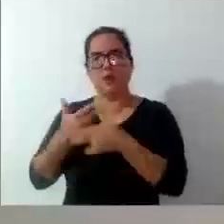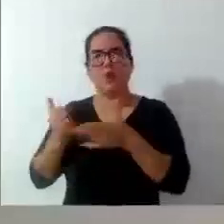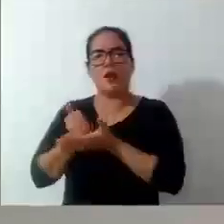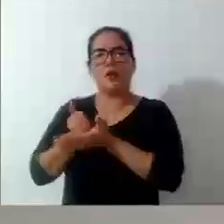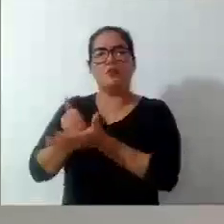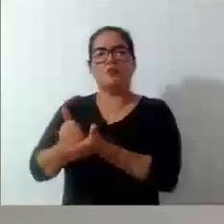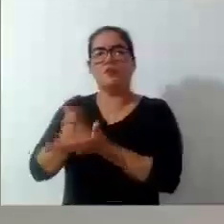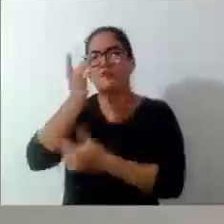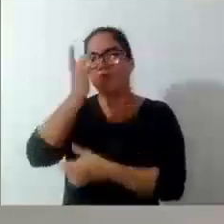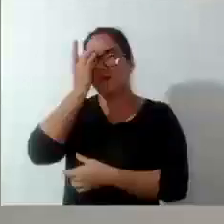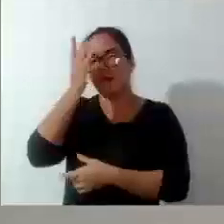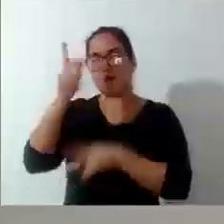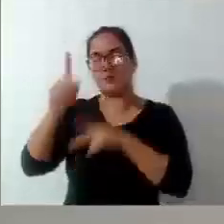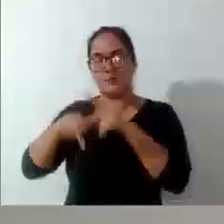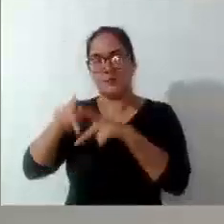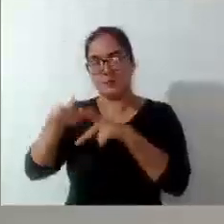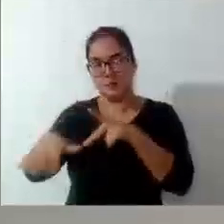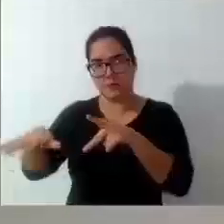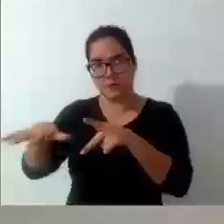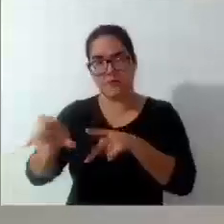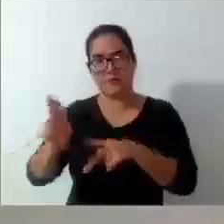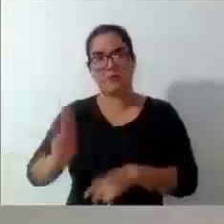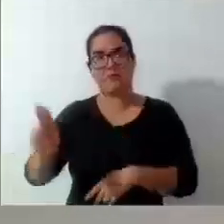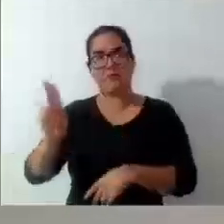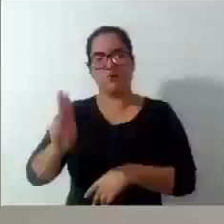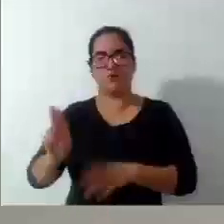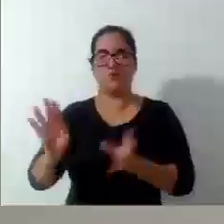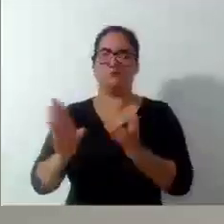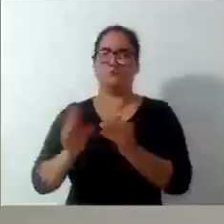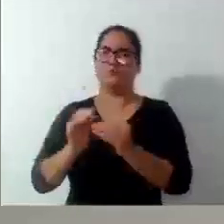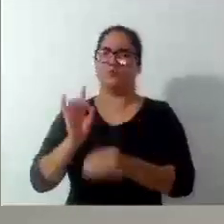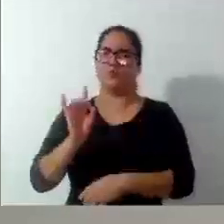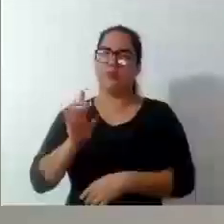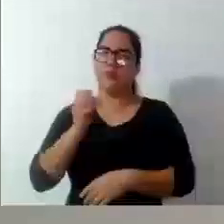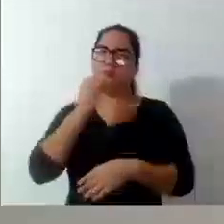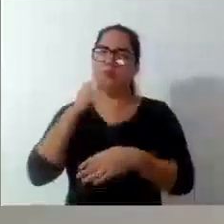para que a nossa população possa usar. Por enquanto, era isso. Boa noite e muito obrigado.